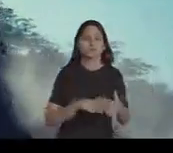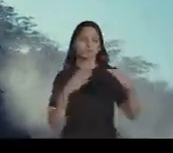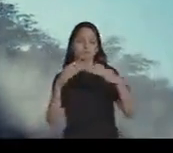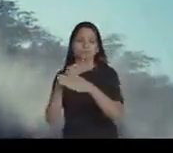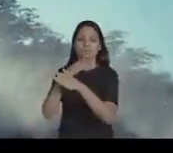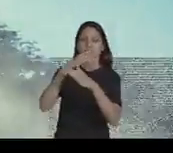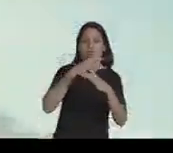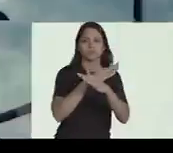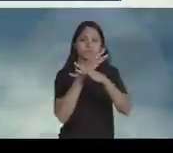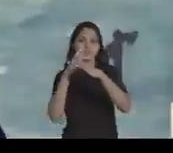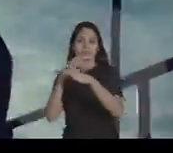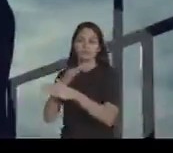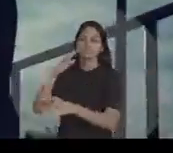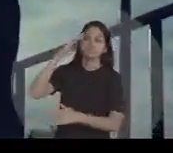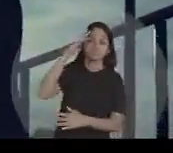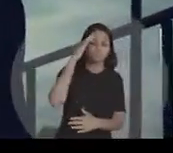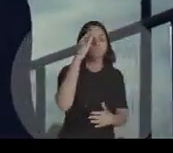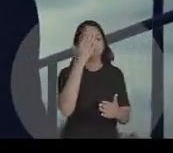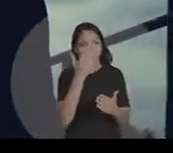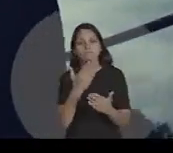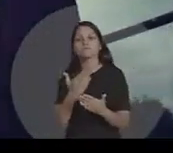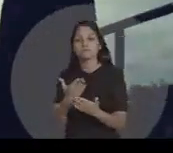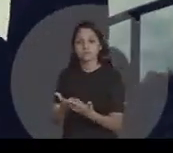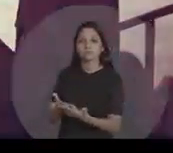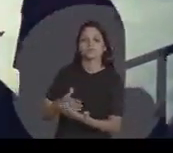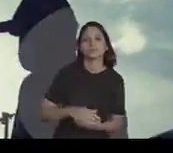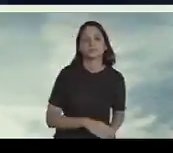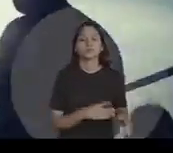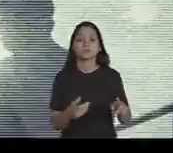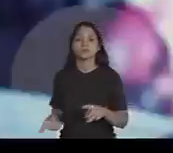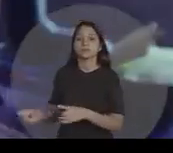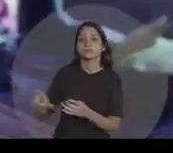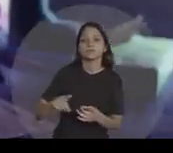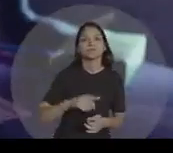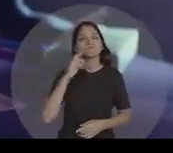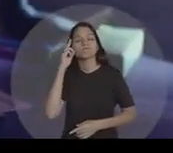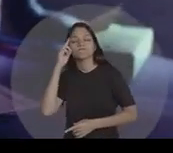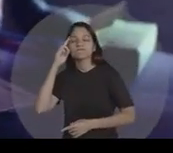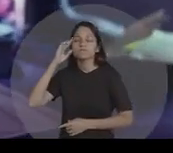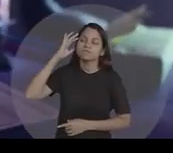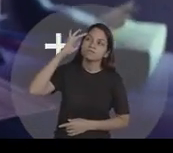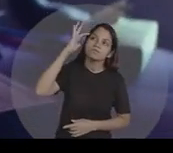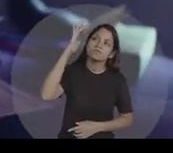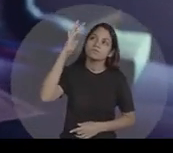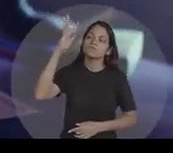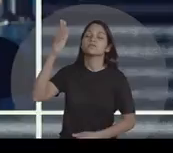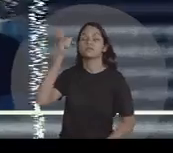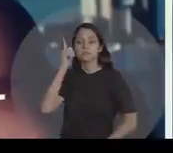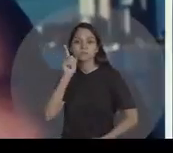Uma cidade que nos faz acreditar Em sonhos para